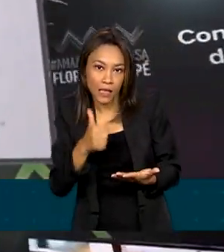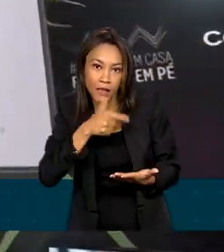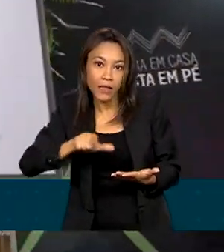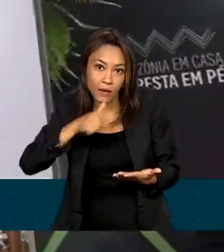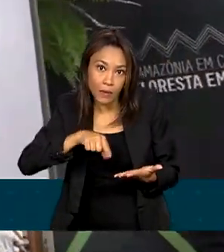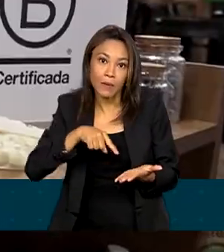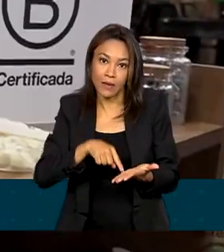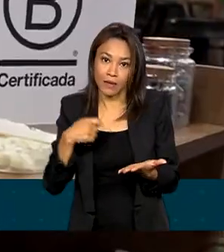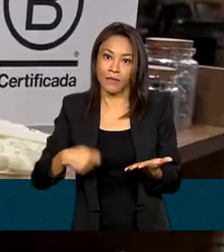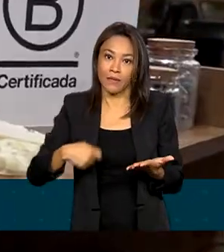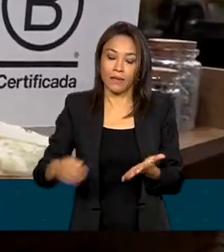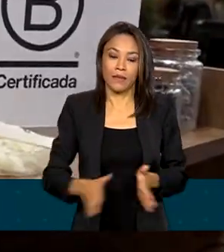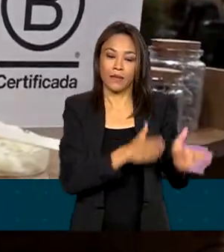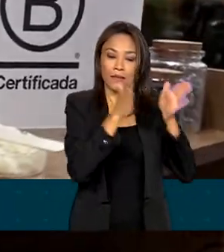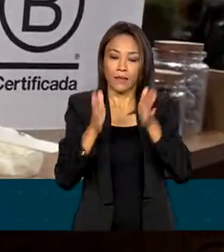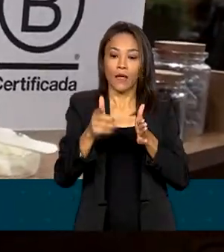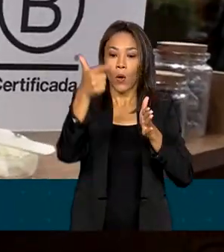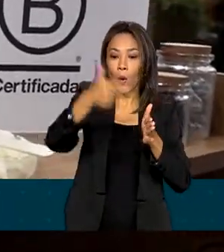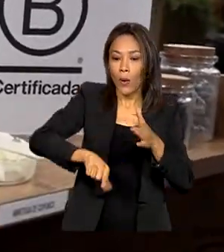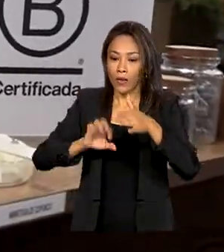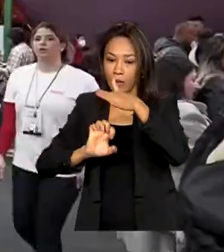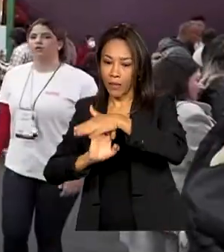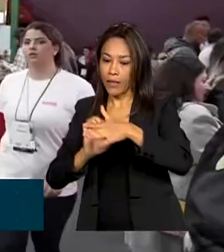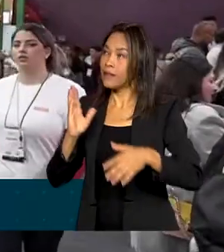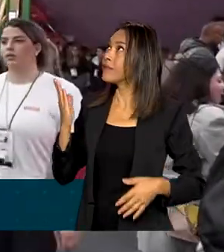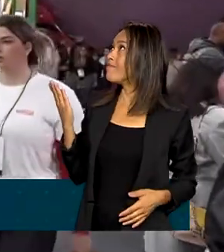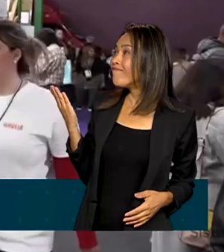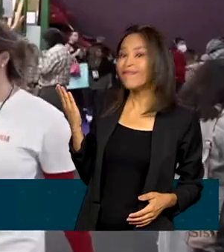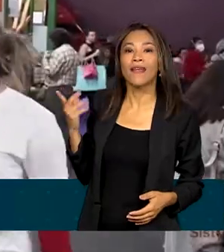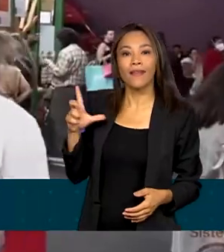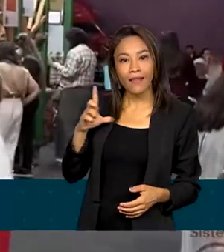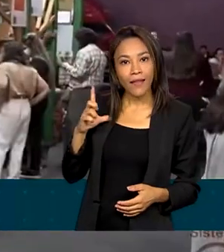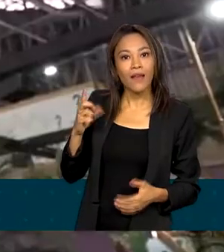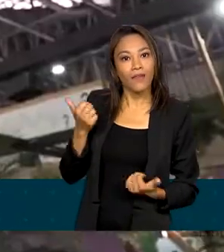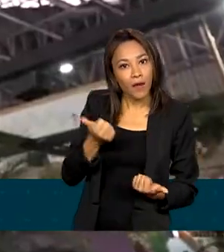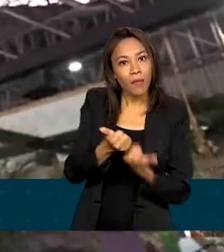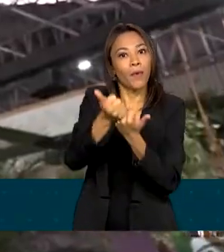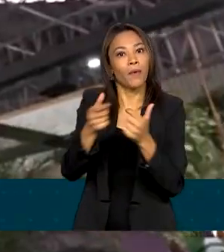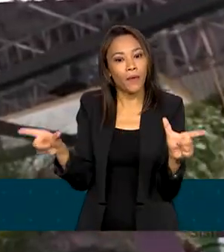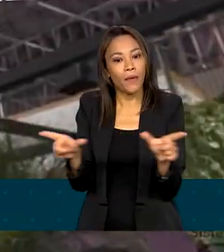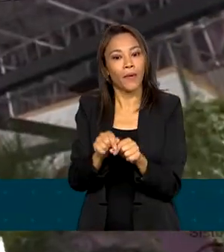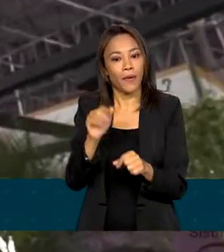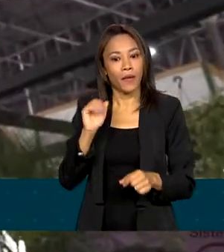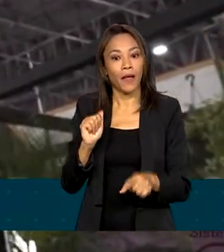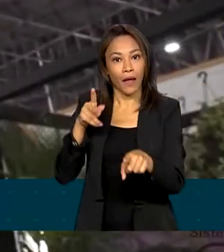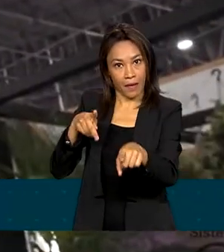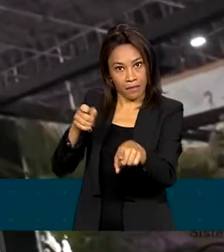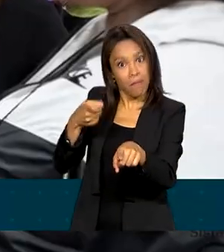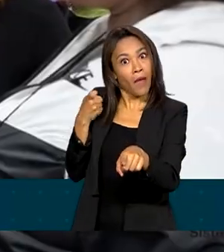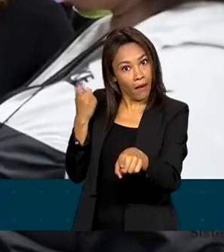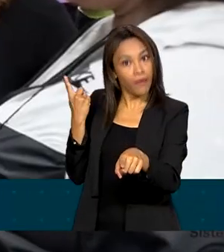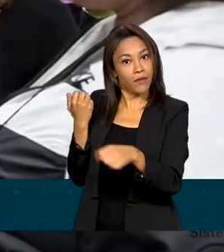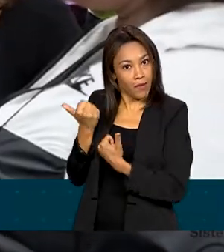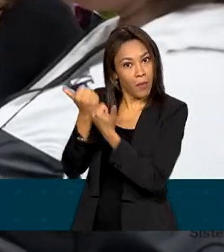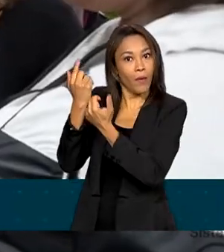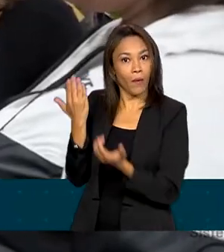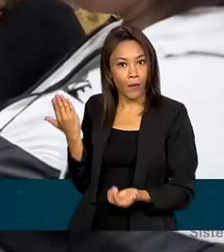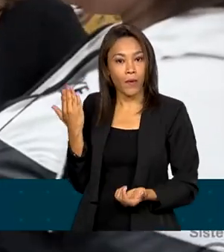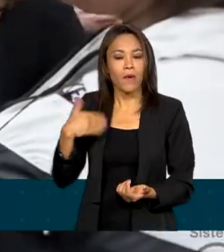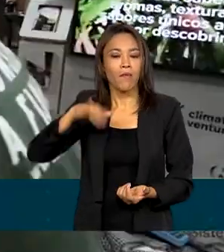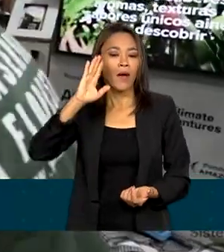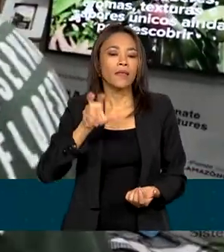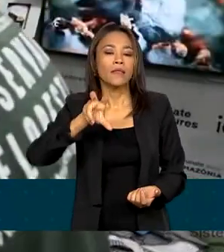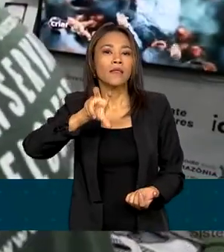% Amazônia foi outra empresa que também teve apoio da Apex Brasil para exportar. São mais de